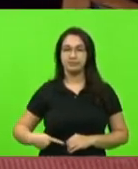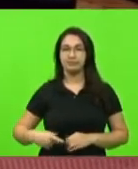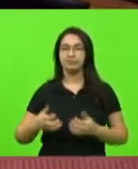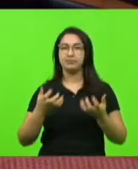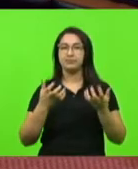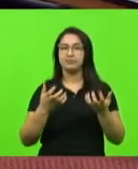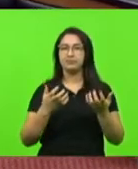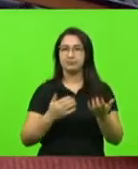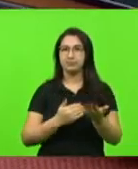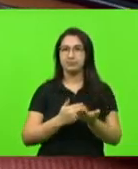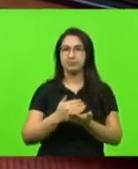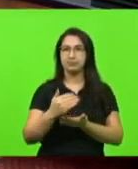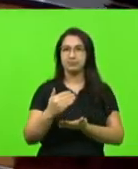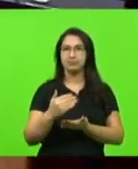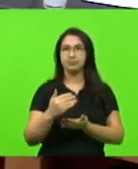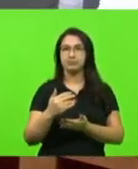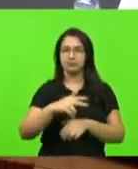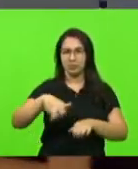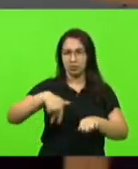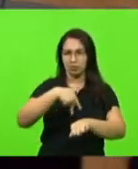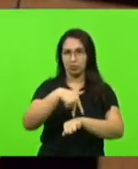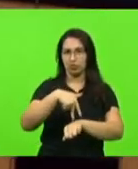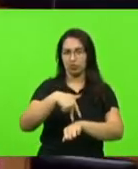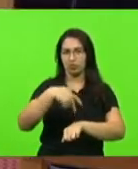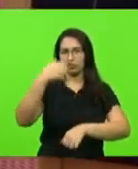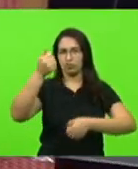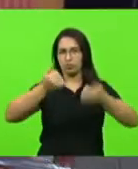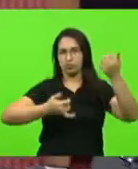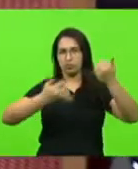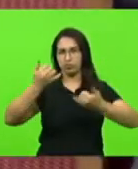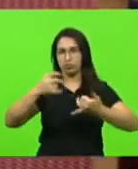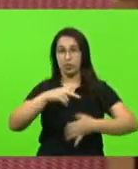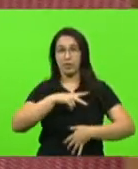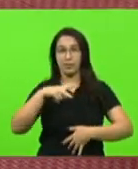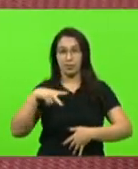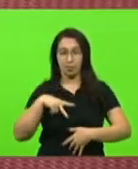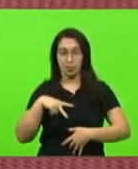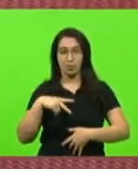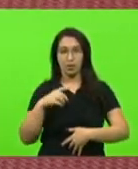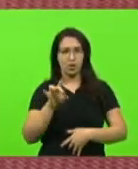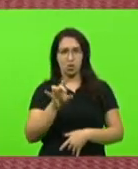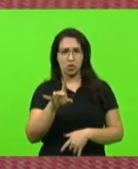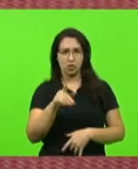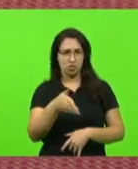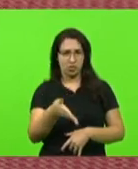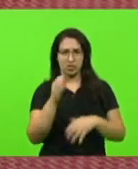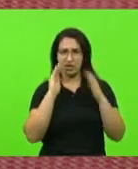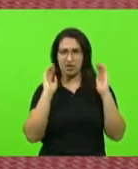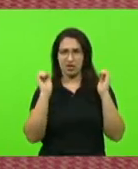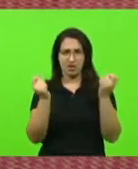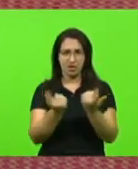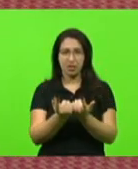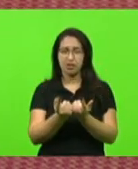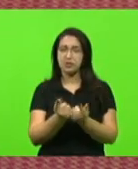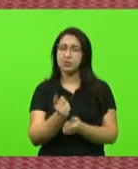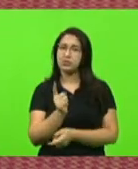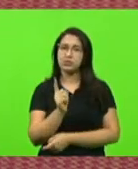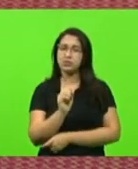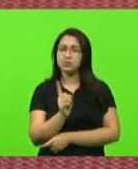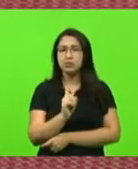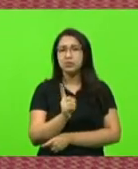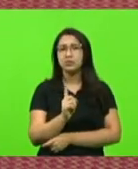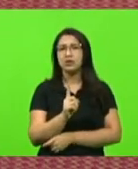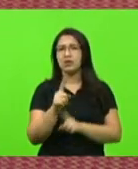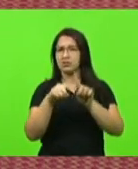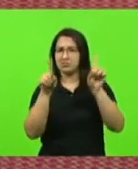Quando o deputado vem à tribuna falar em público aqui, e a ser o público, não é só com a casa que ele está falando, não é só com os